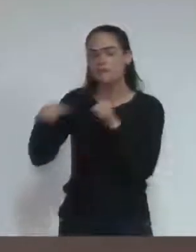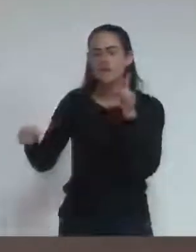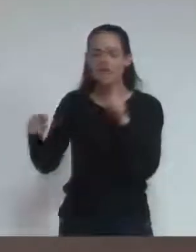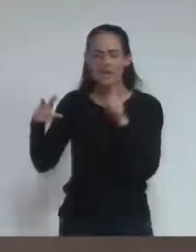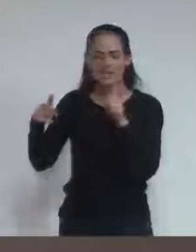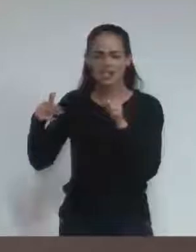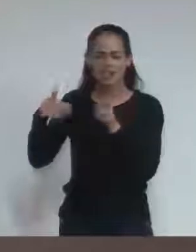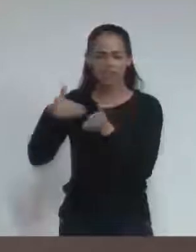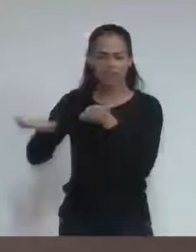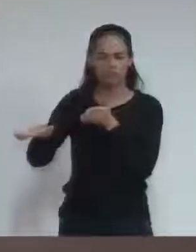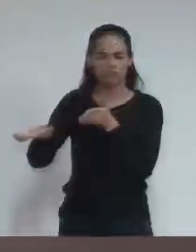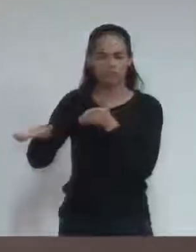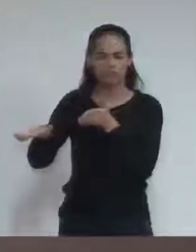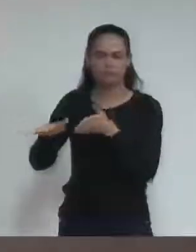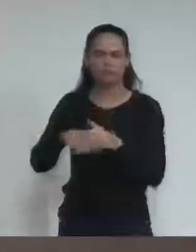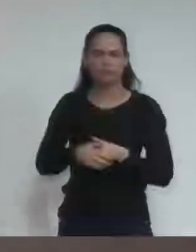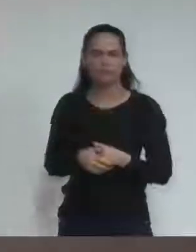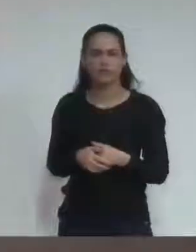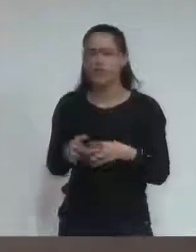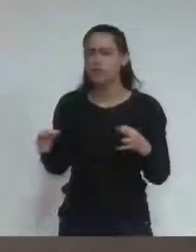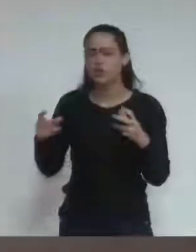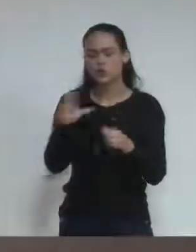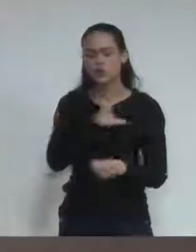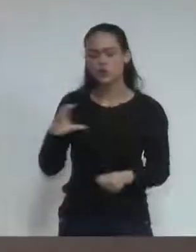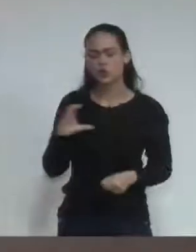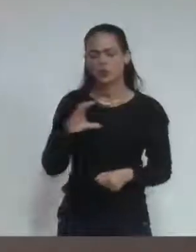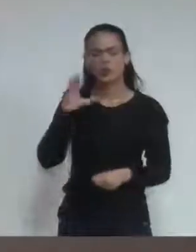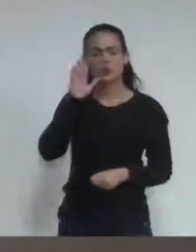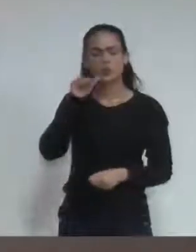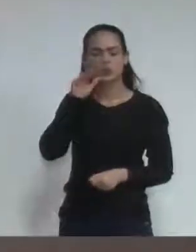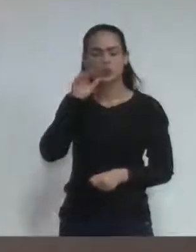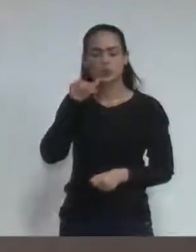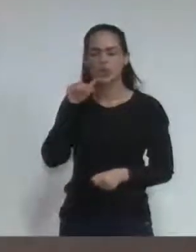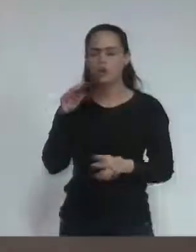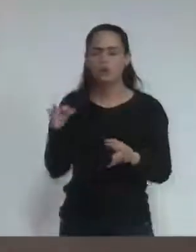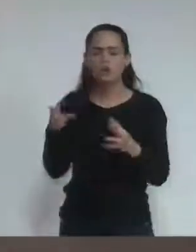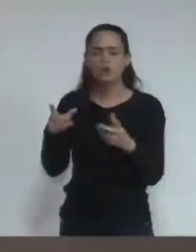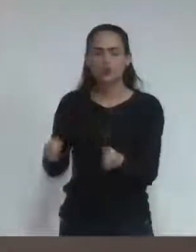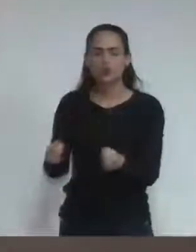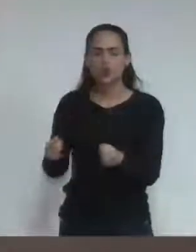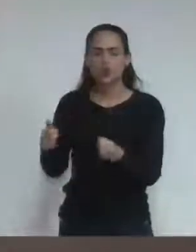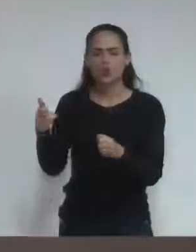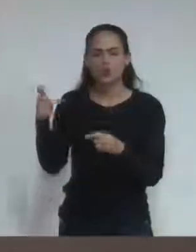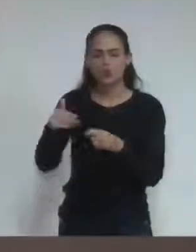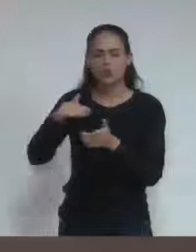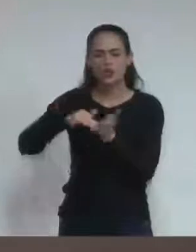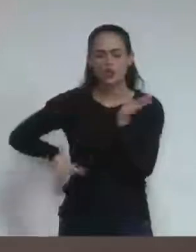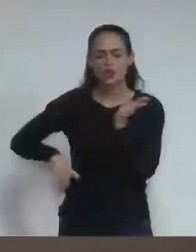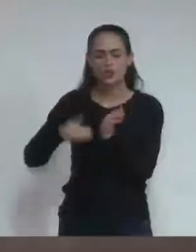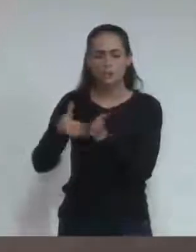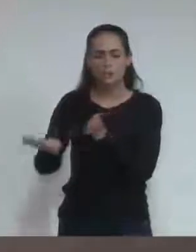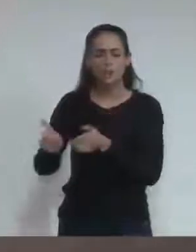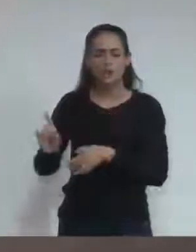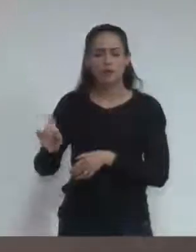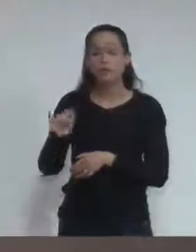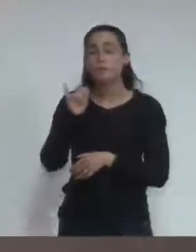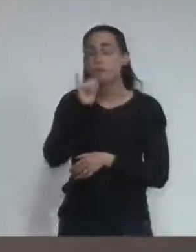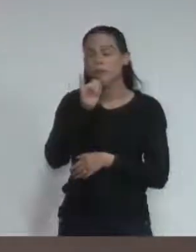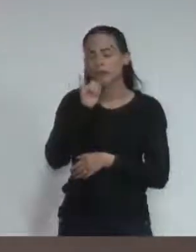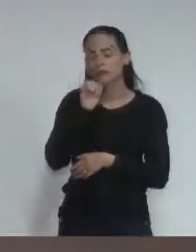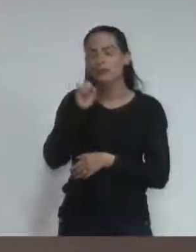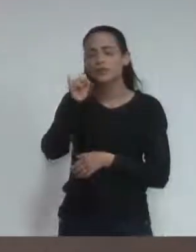concordo, ninguém quer que extirpar e acabar com os caras em comissão. Mas se cortasse a metade, em quatro anos,